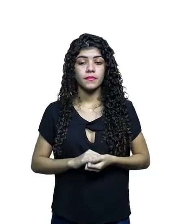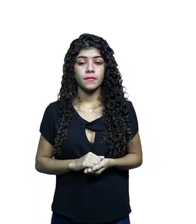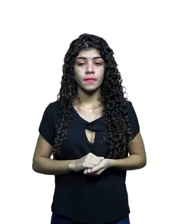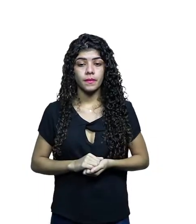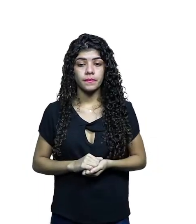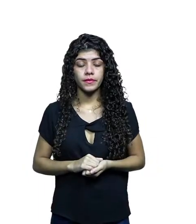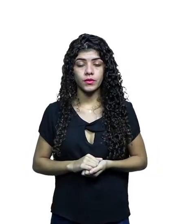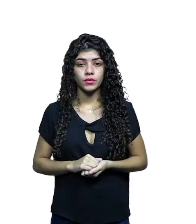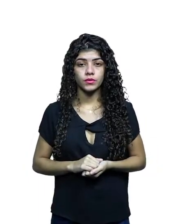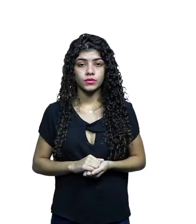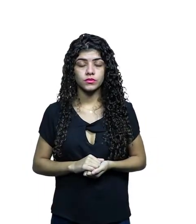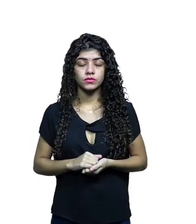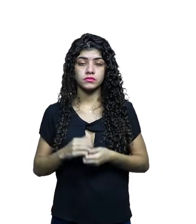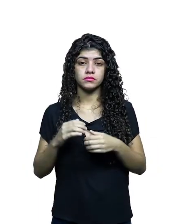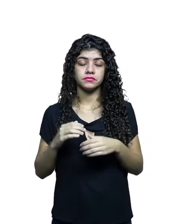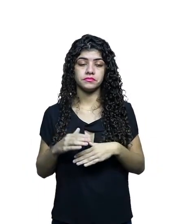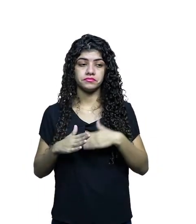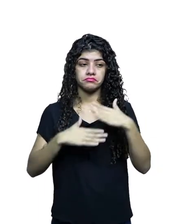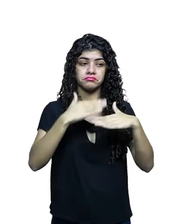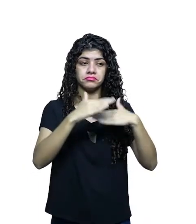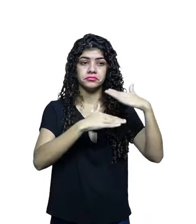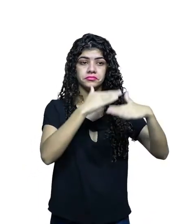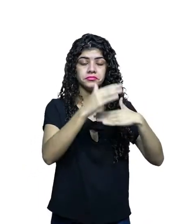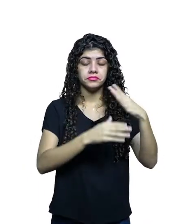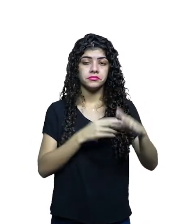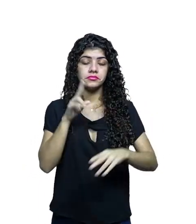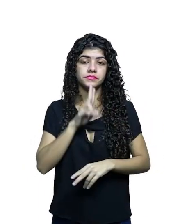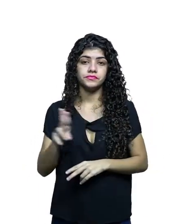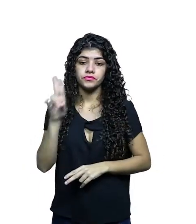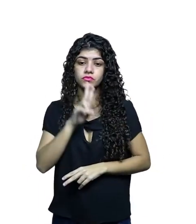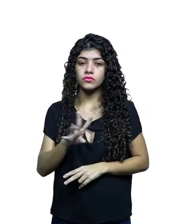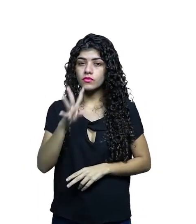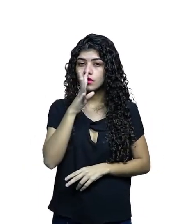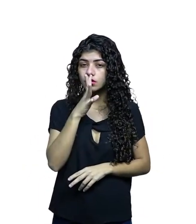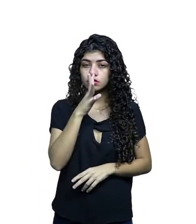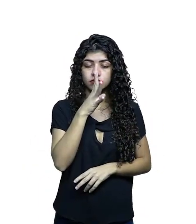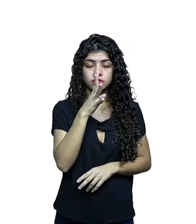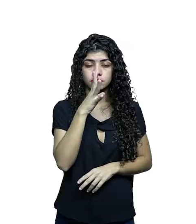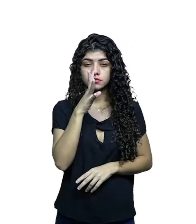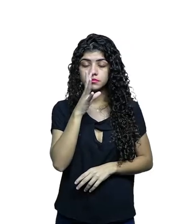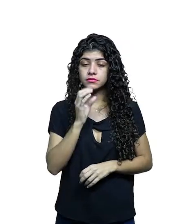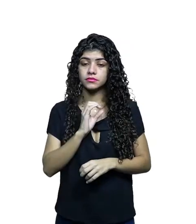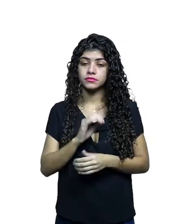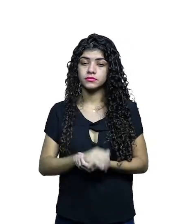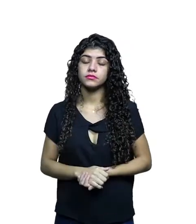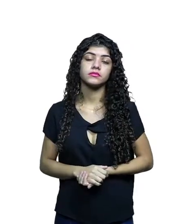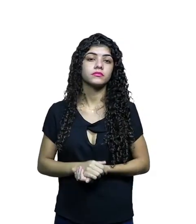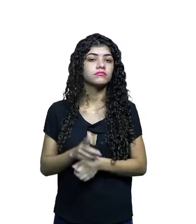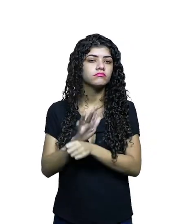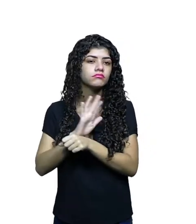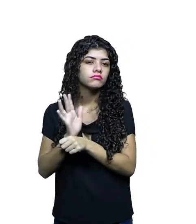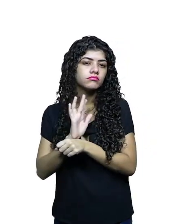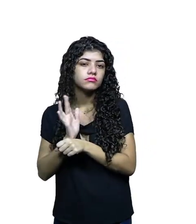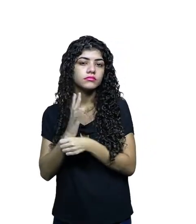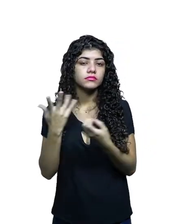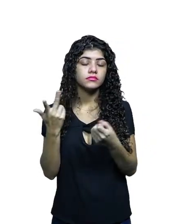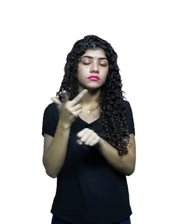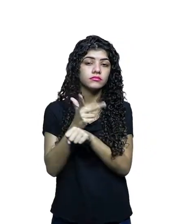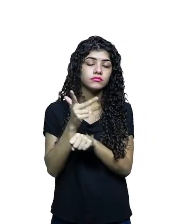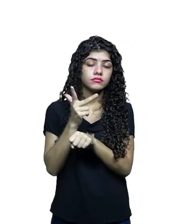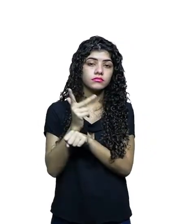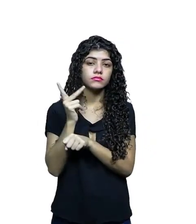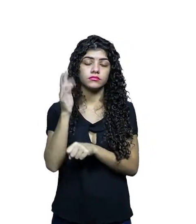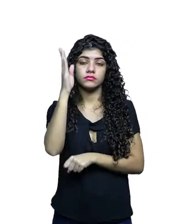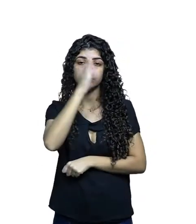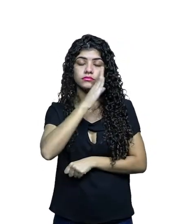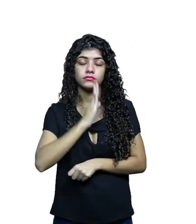aumento enorme do consumo dessas plataformas de VOD no Brasil,